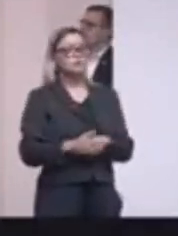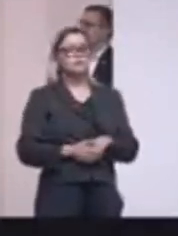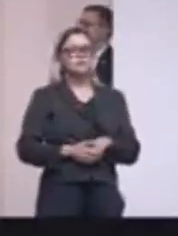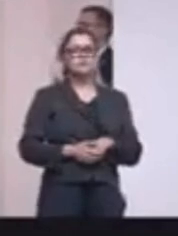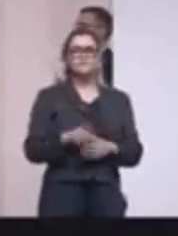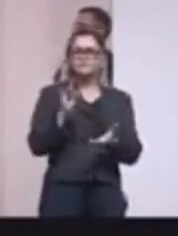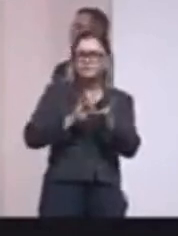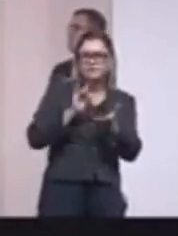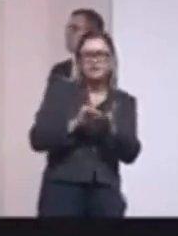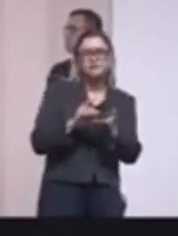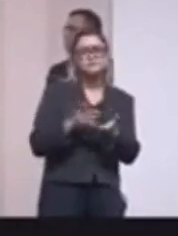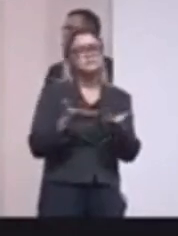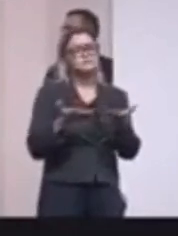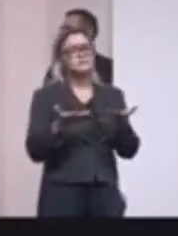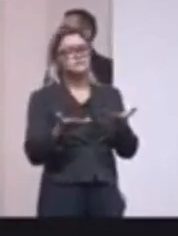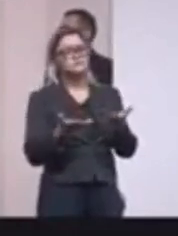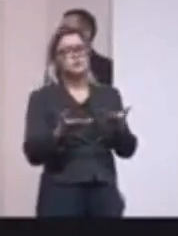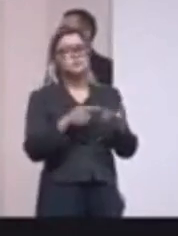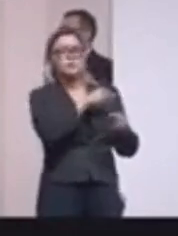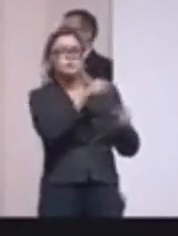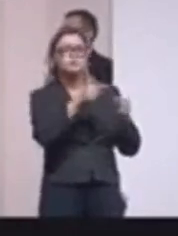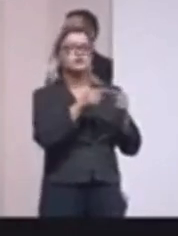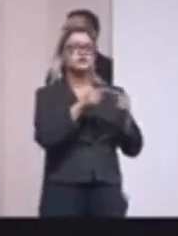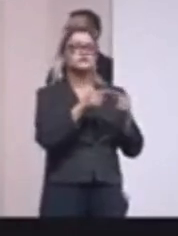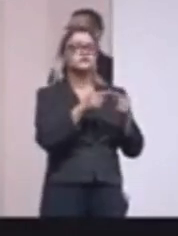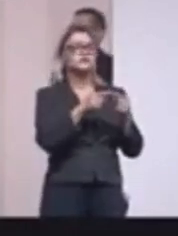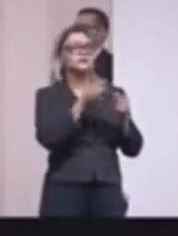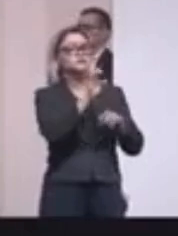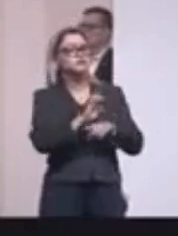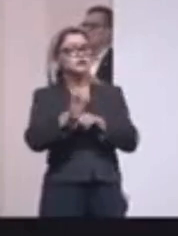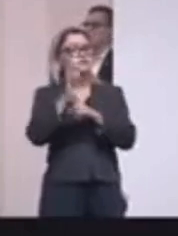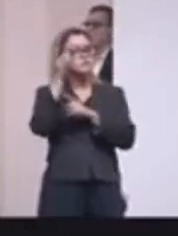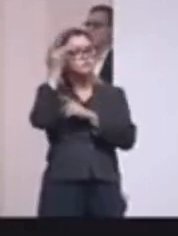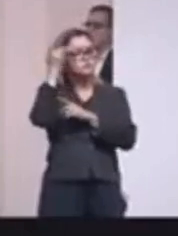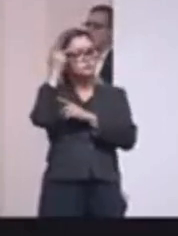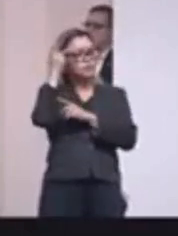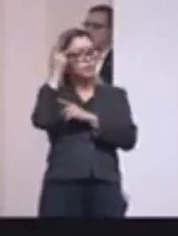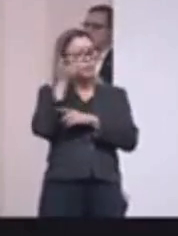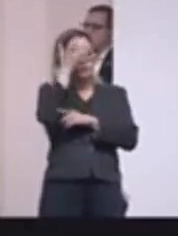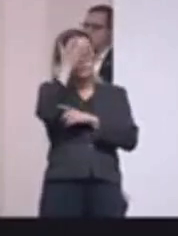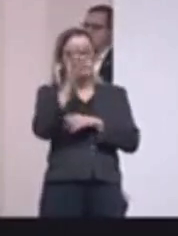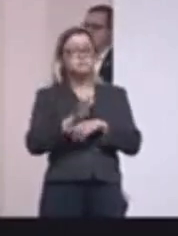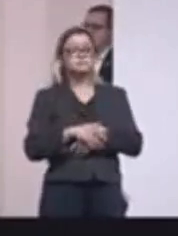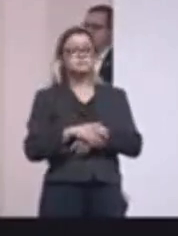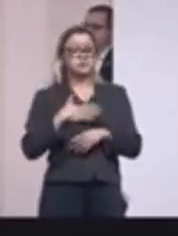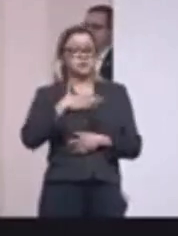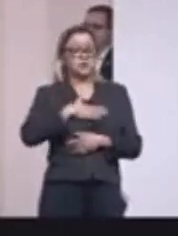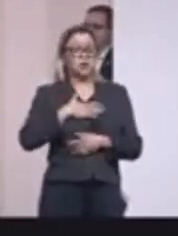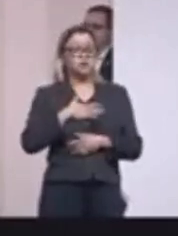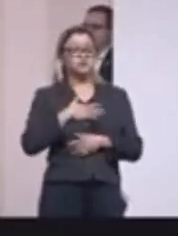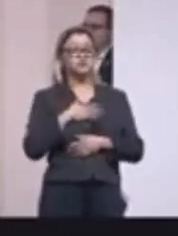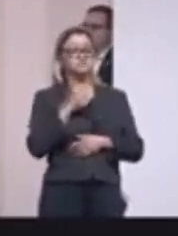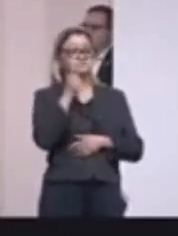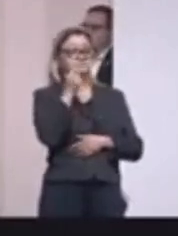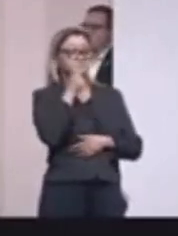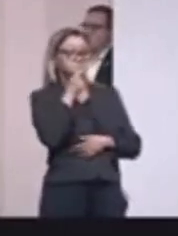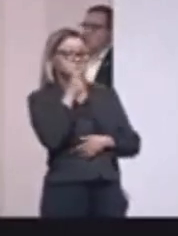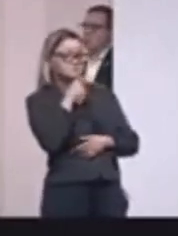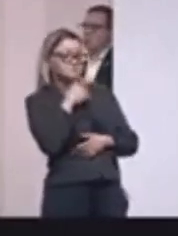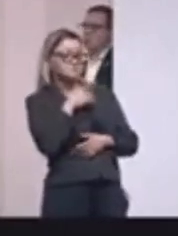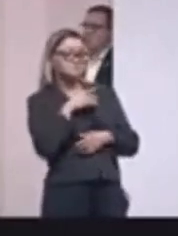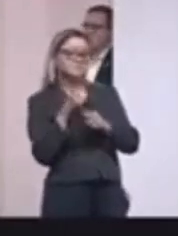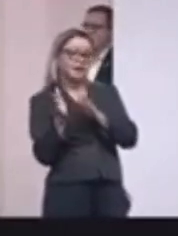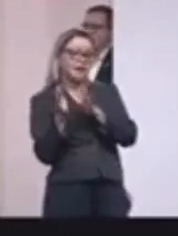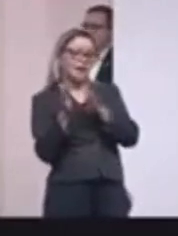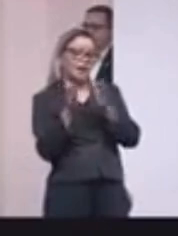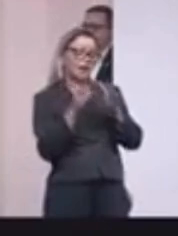mentira, a minha missão tem se tornado aqui no Estado de São Paulo muito fácil. Eu digo que, para quem gosta de desenho animado, e costuma